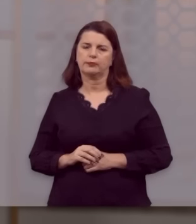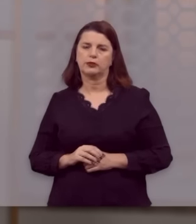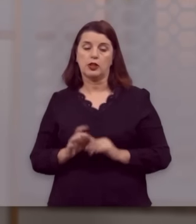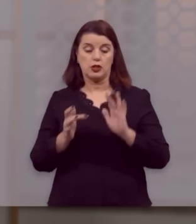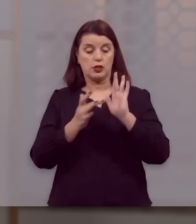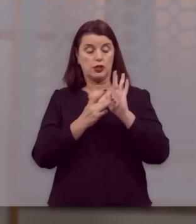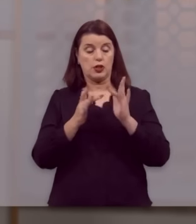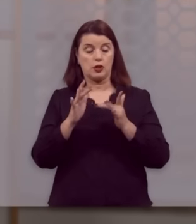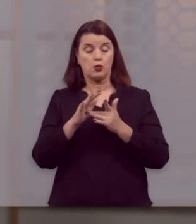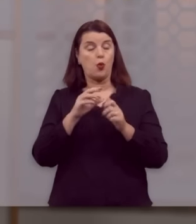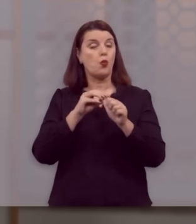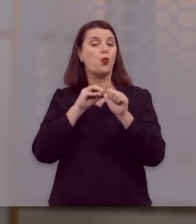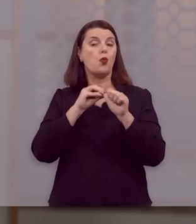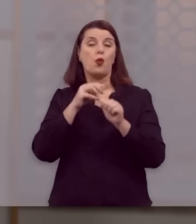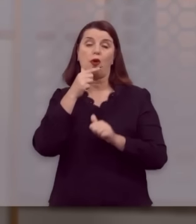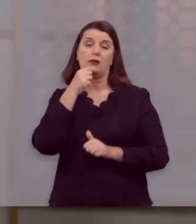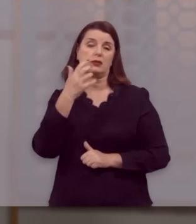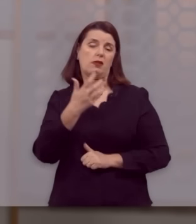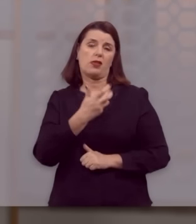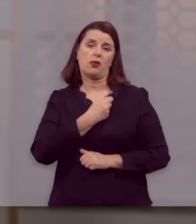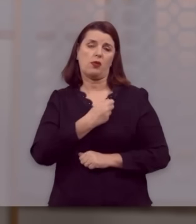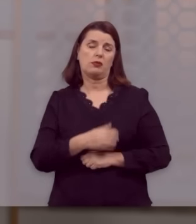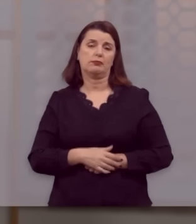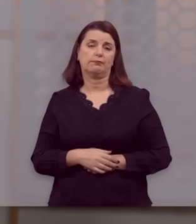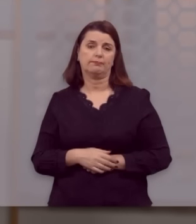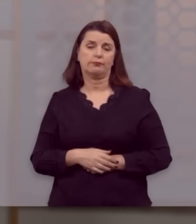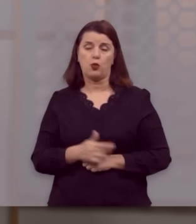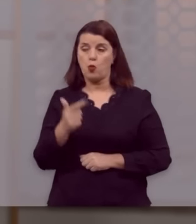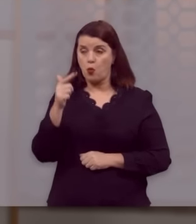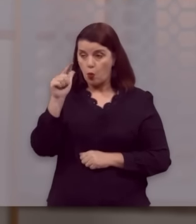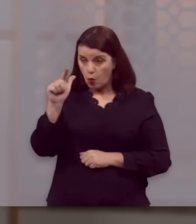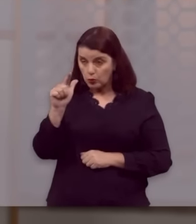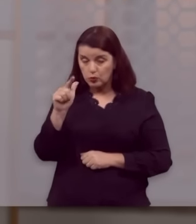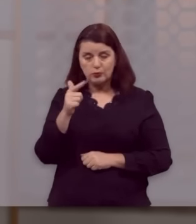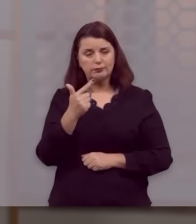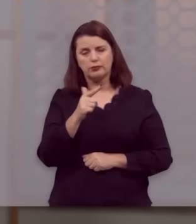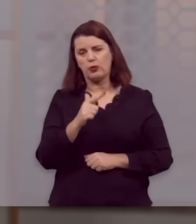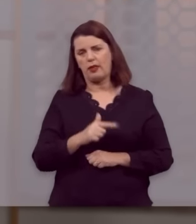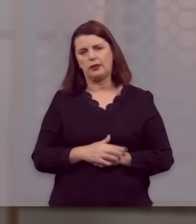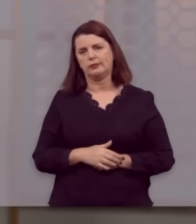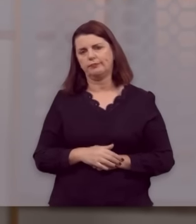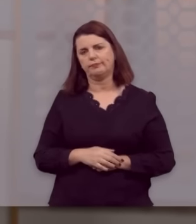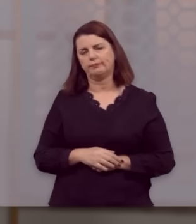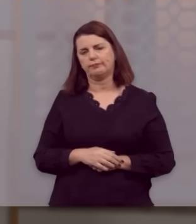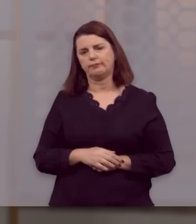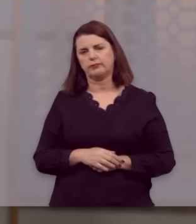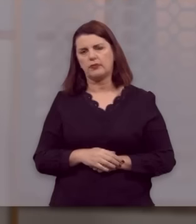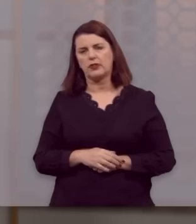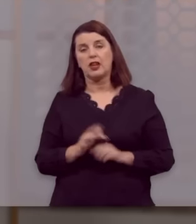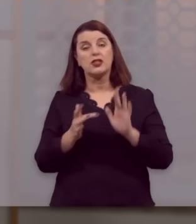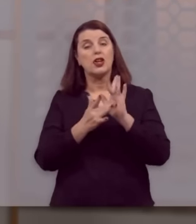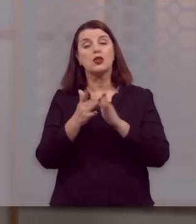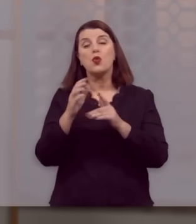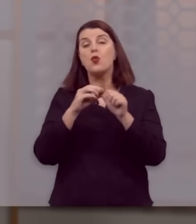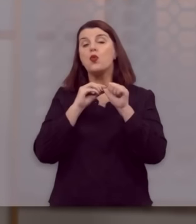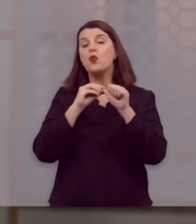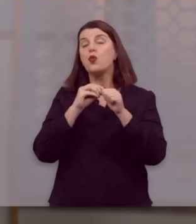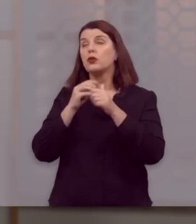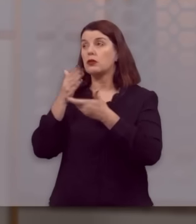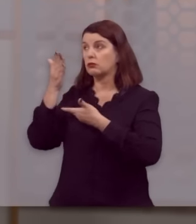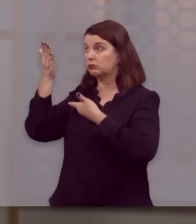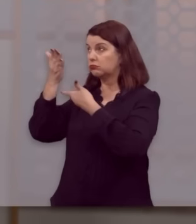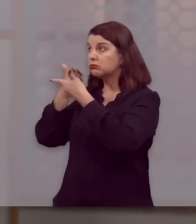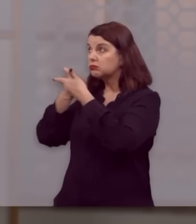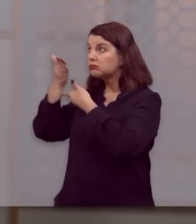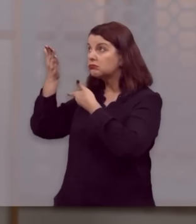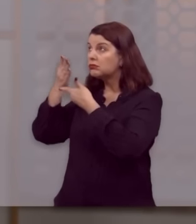Jesus é o único salvador. Não há outro. Jesus é o único mediador